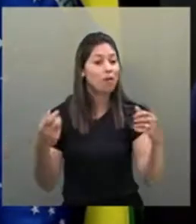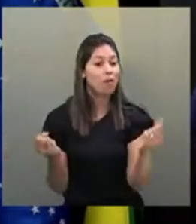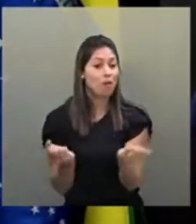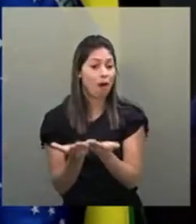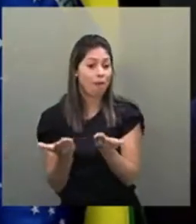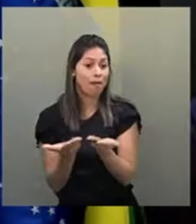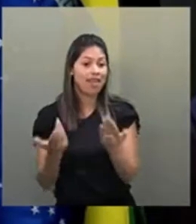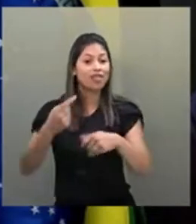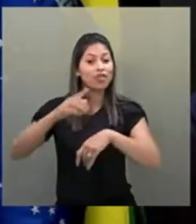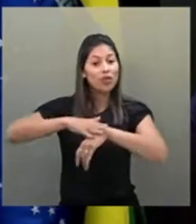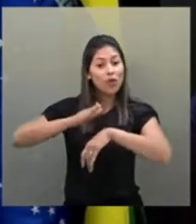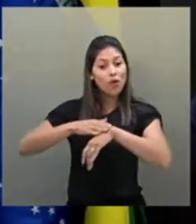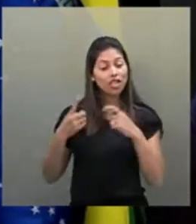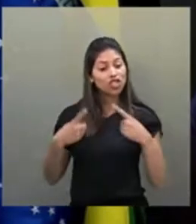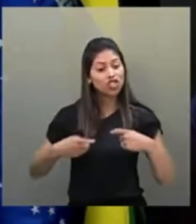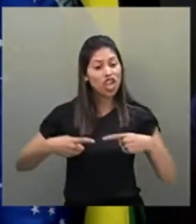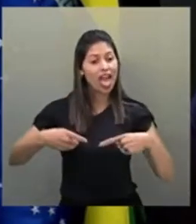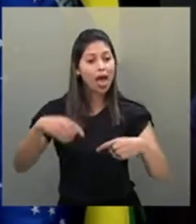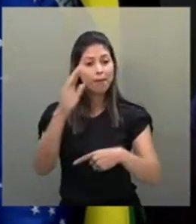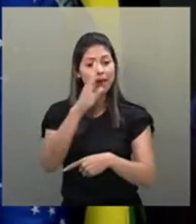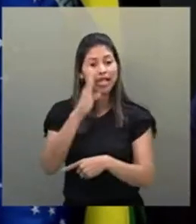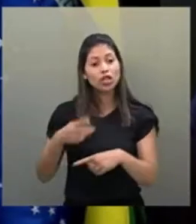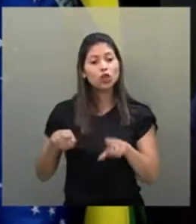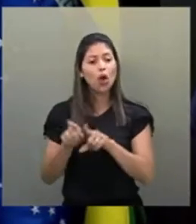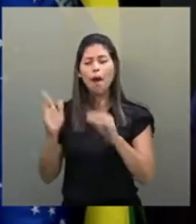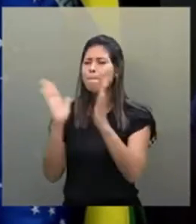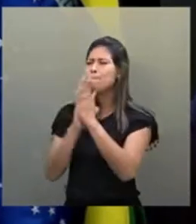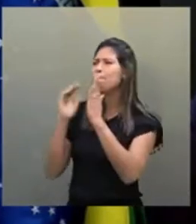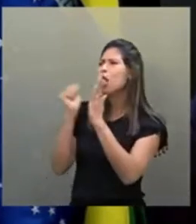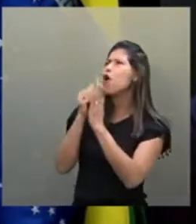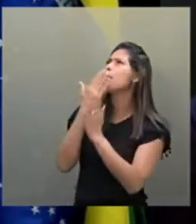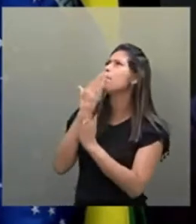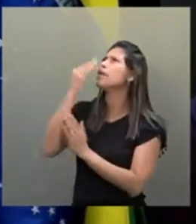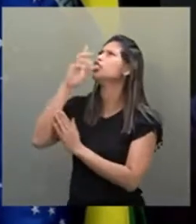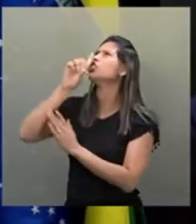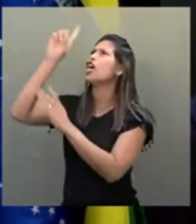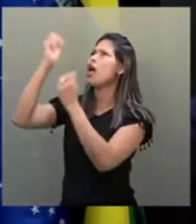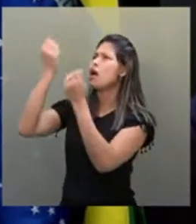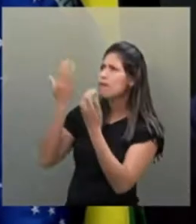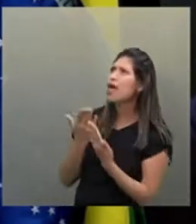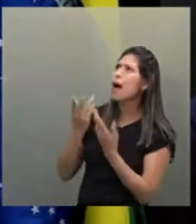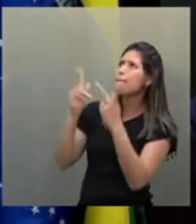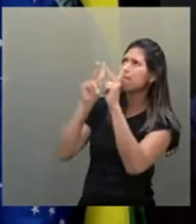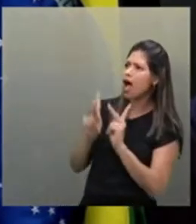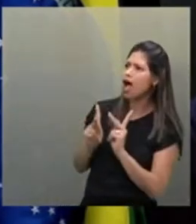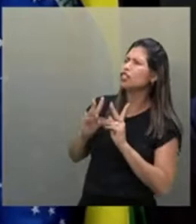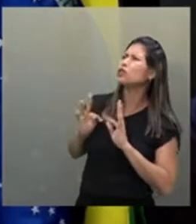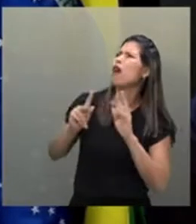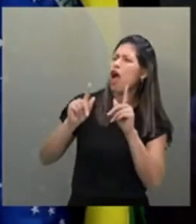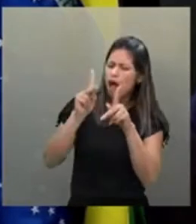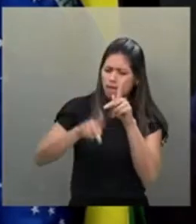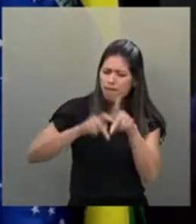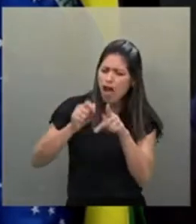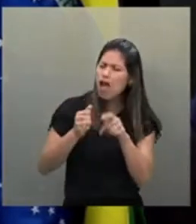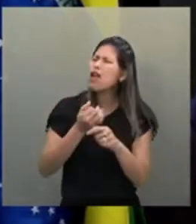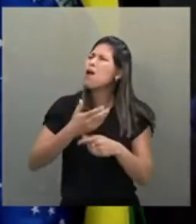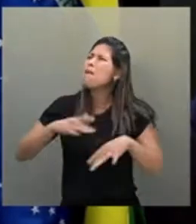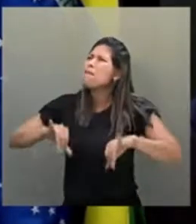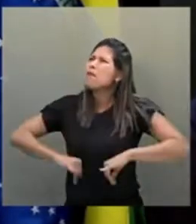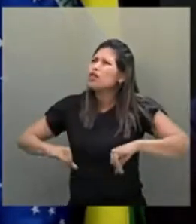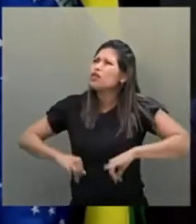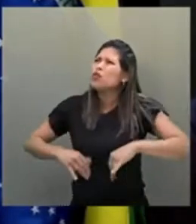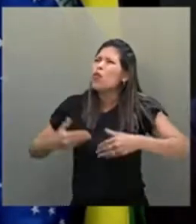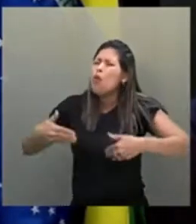Brasil, mas também para o mundo. Que nós façamos uma oração pedindo a Deus que o mundo tenha paz, em nome dos milhões de famintos que hoje são